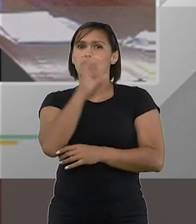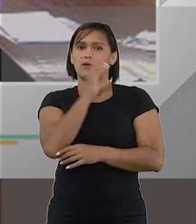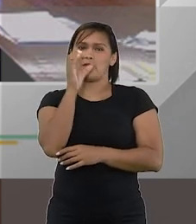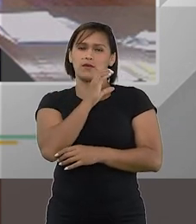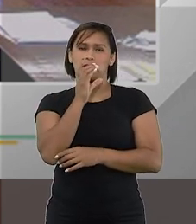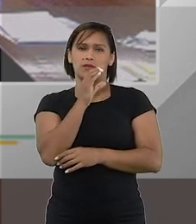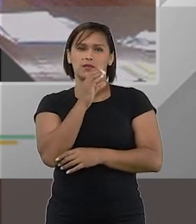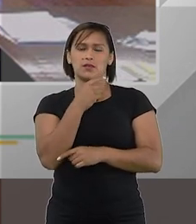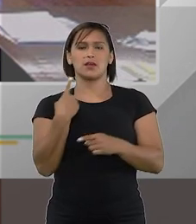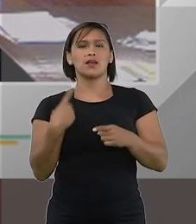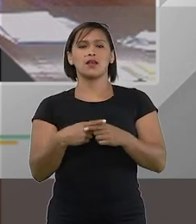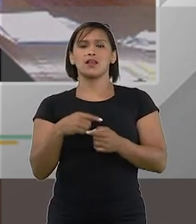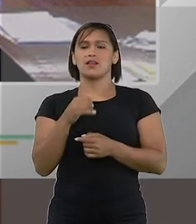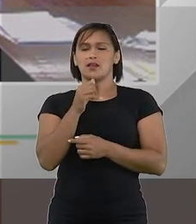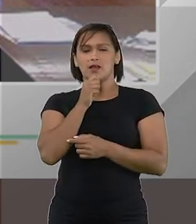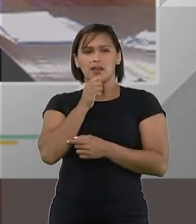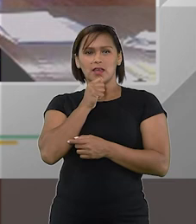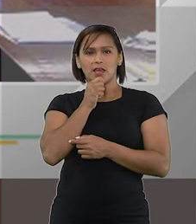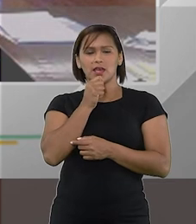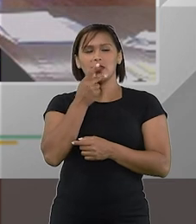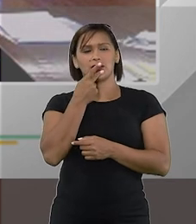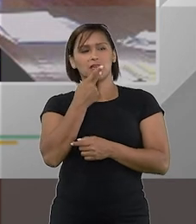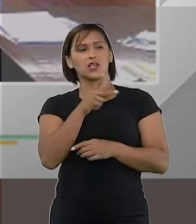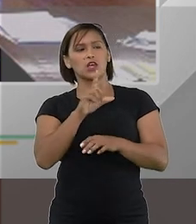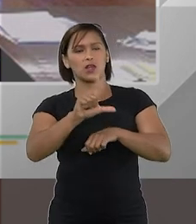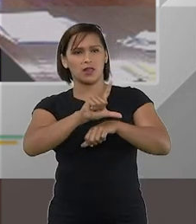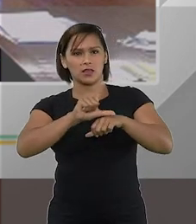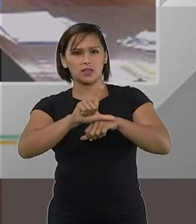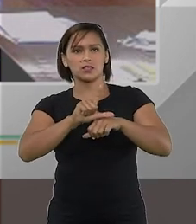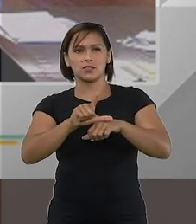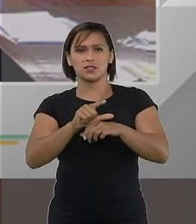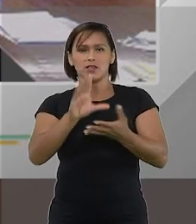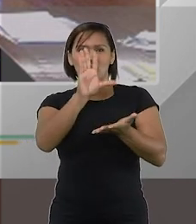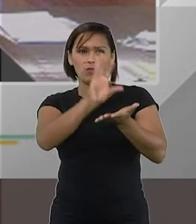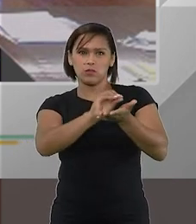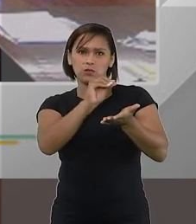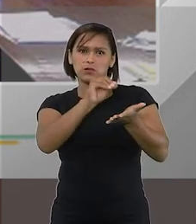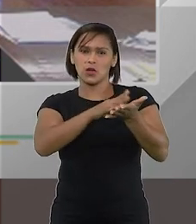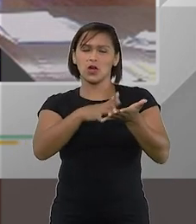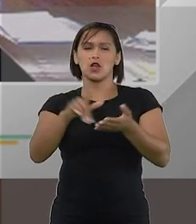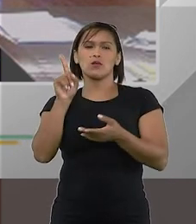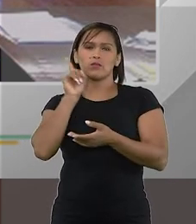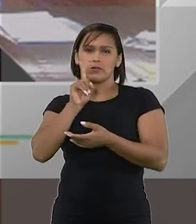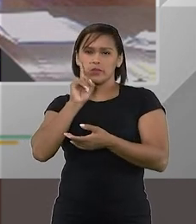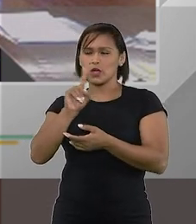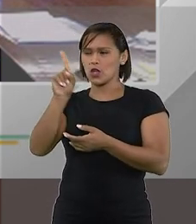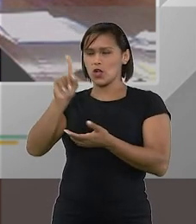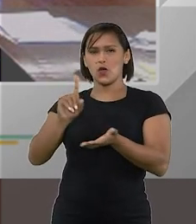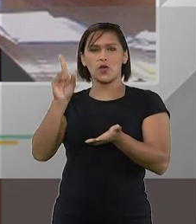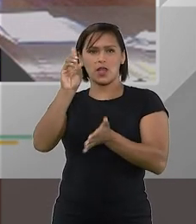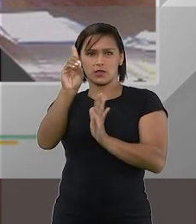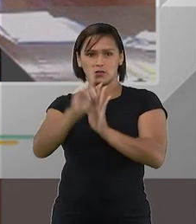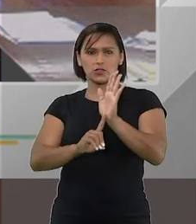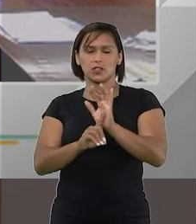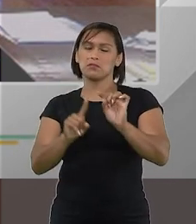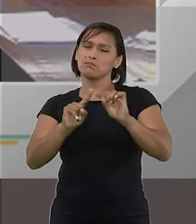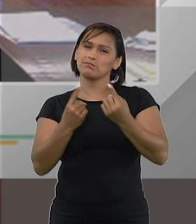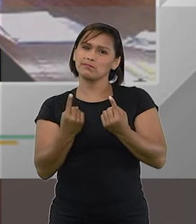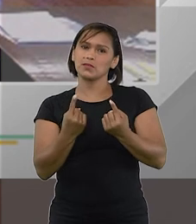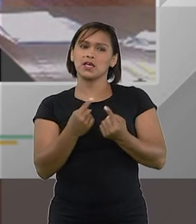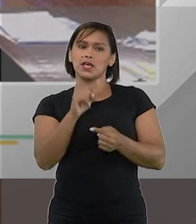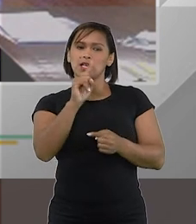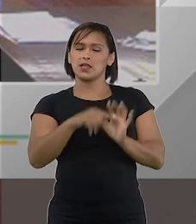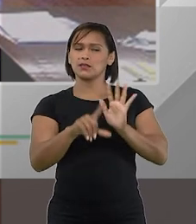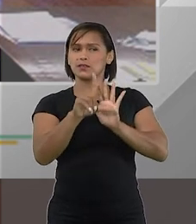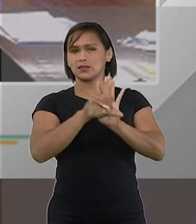drásticas ainda que estejamos copiando legislação de boa qualidade do direito americano mas eu não